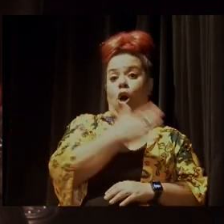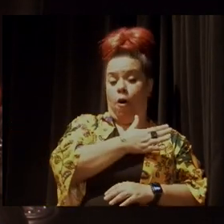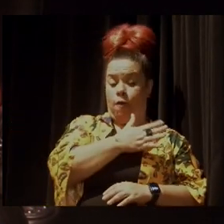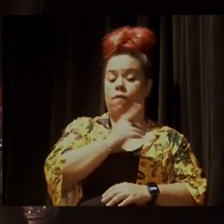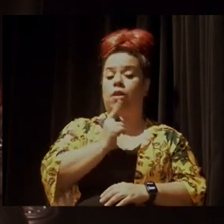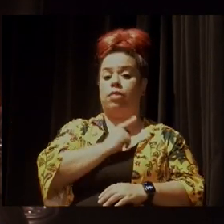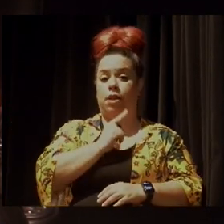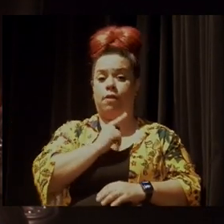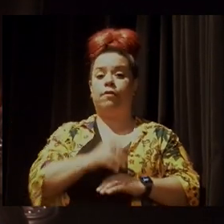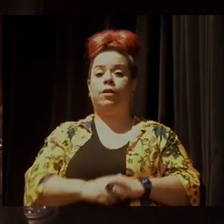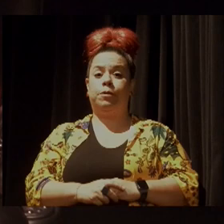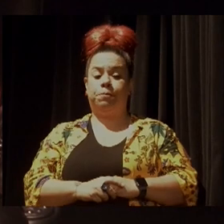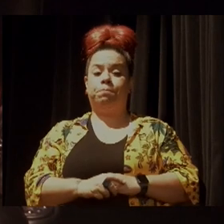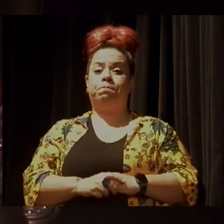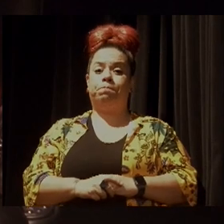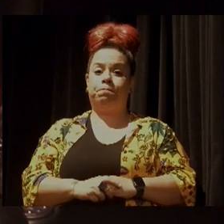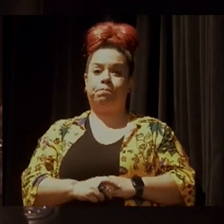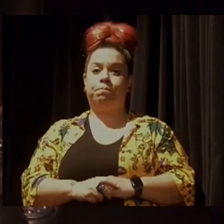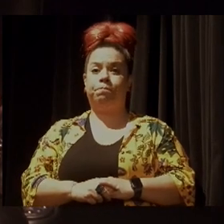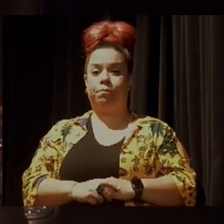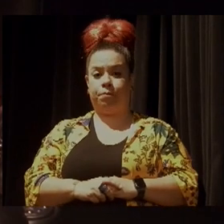a gente teve que construir.